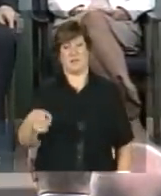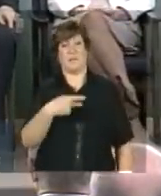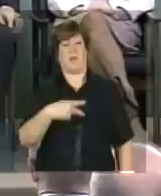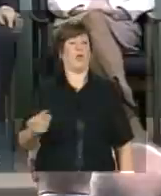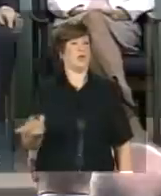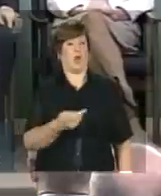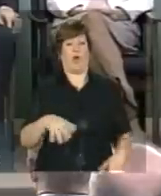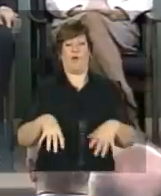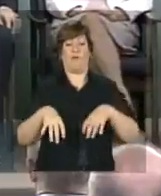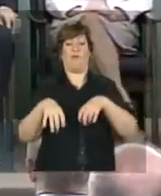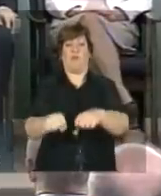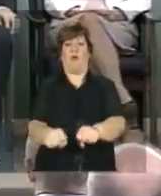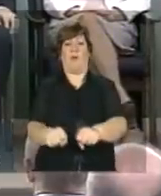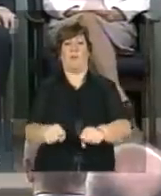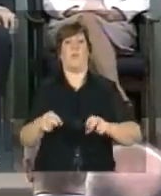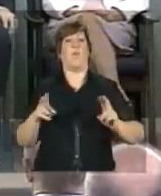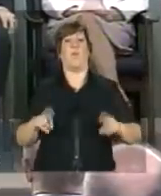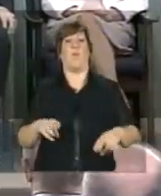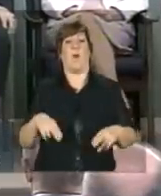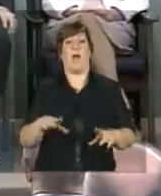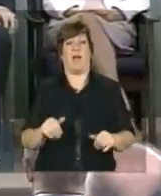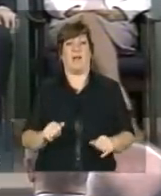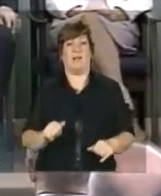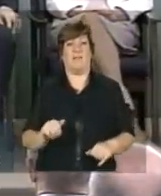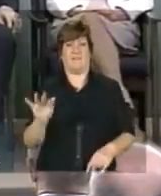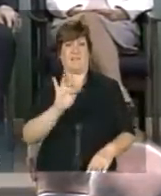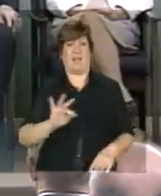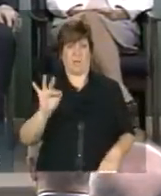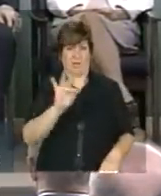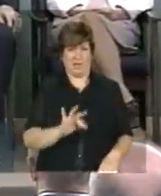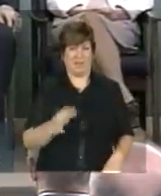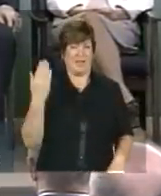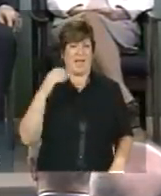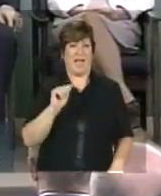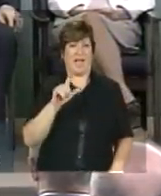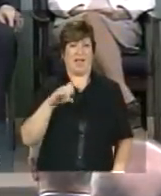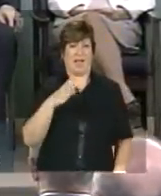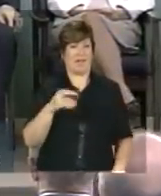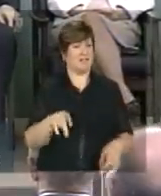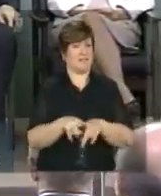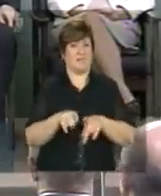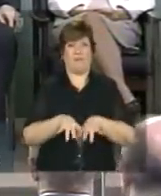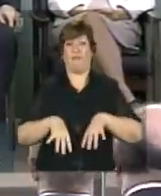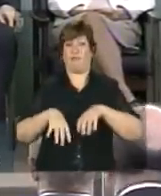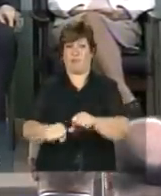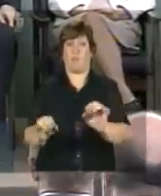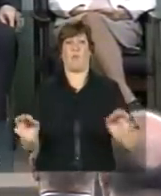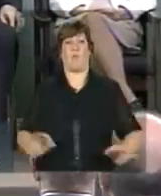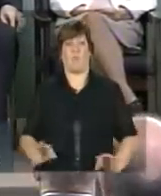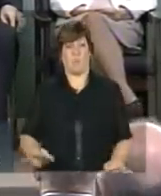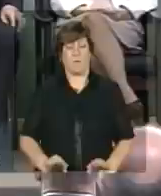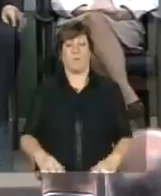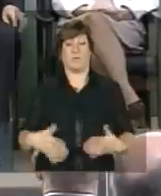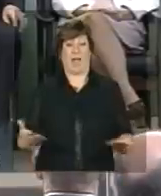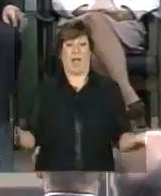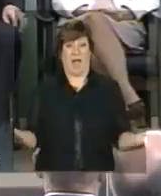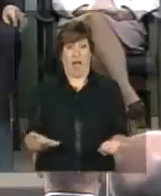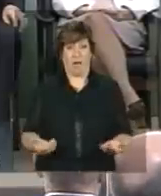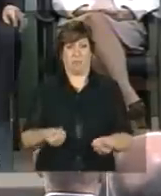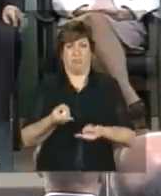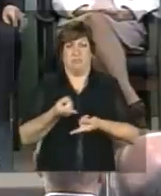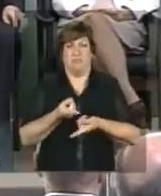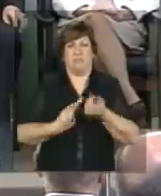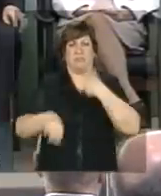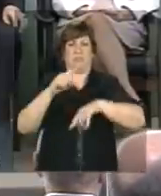que país estranho é esse que precisou disso para ter agora um salto e um